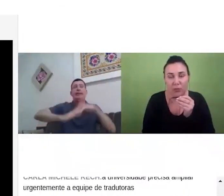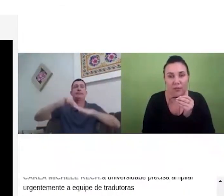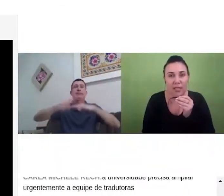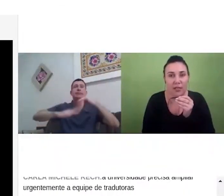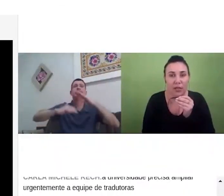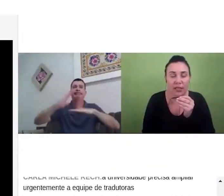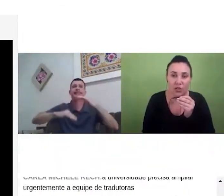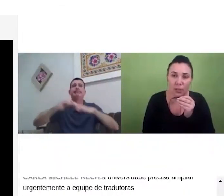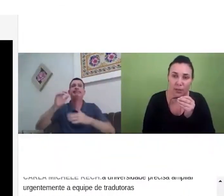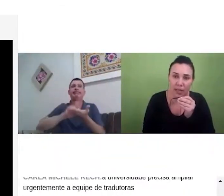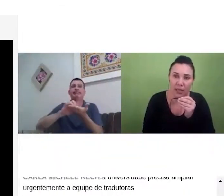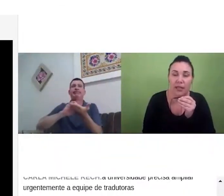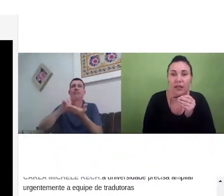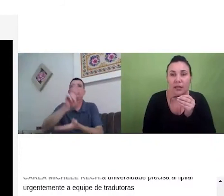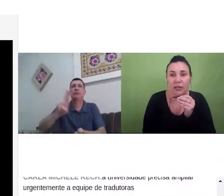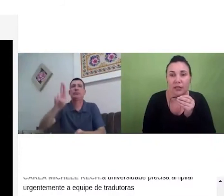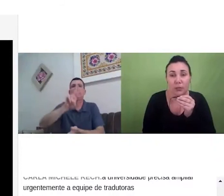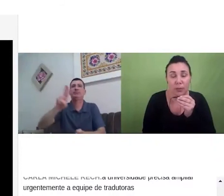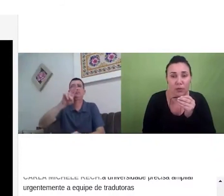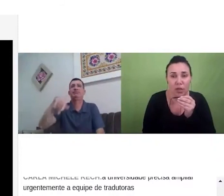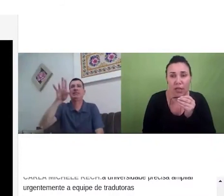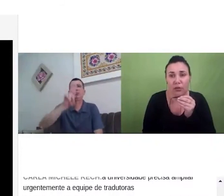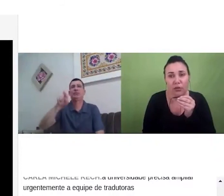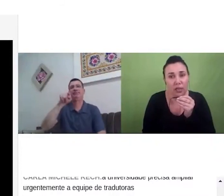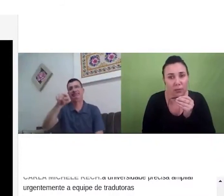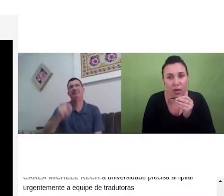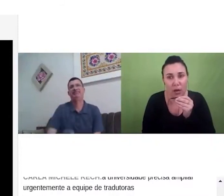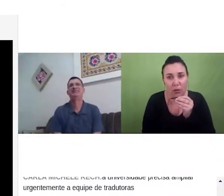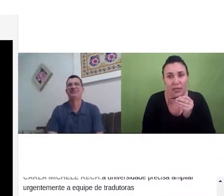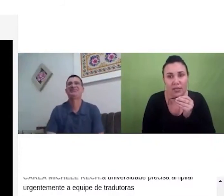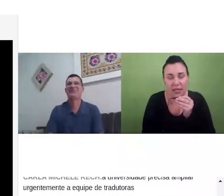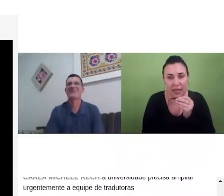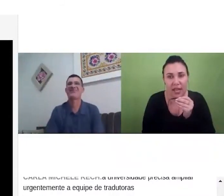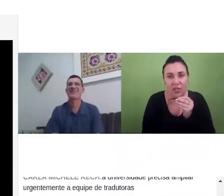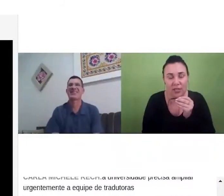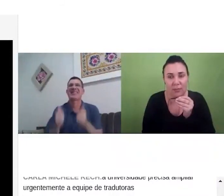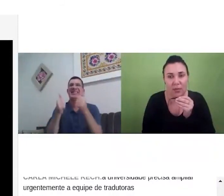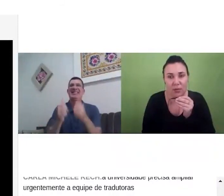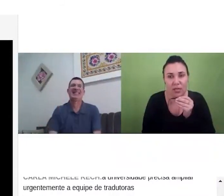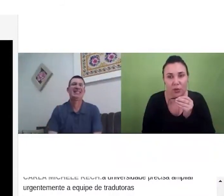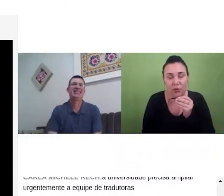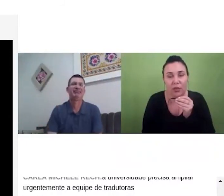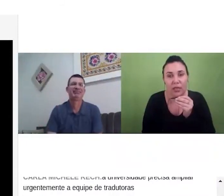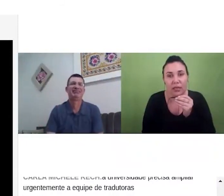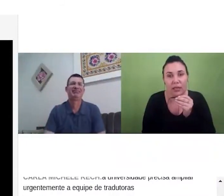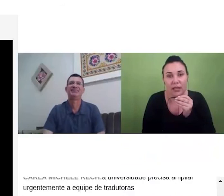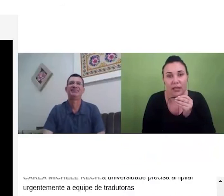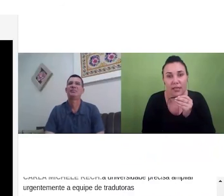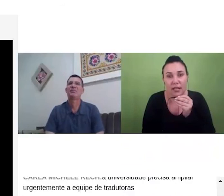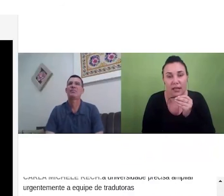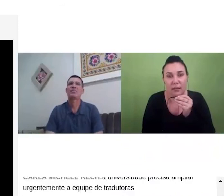aquele aluno muitas vezes ele não entende do primeiro jeito e tu tem que procurar outras estratégias mas eu gostei muito